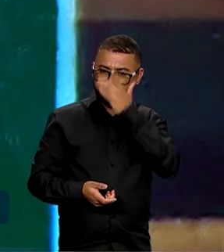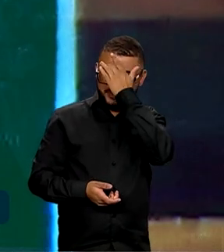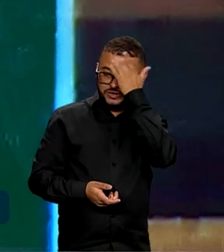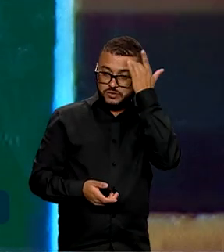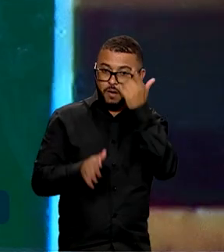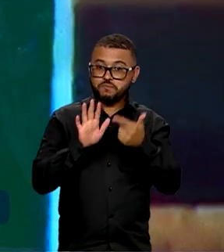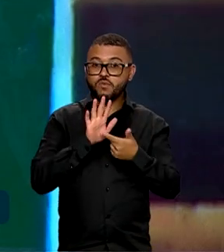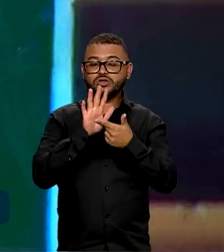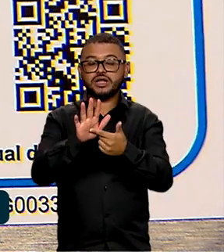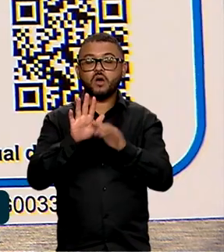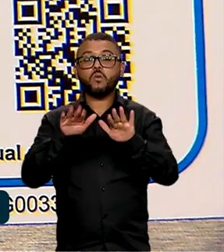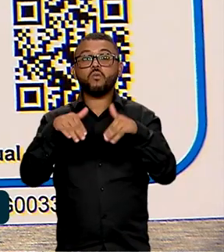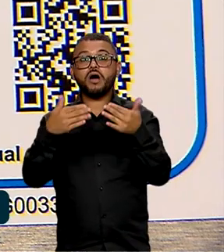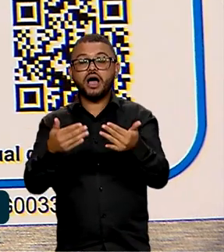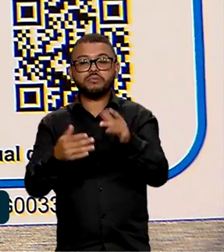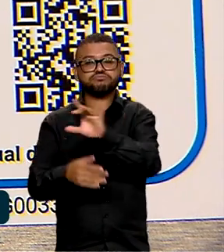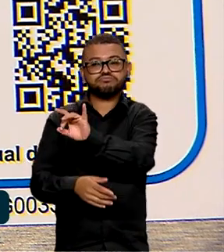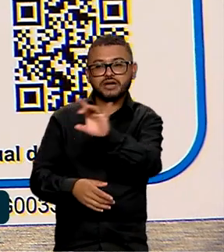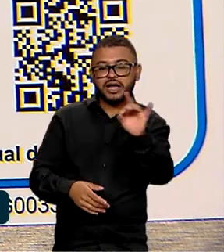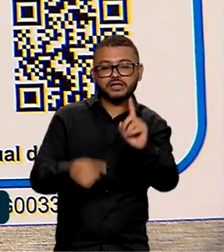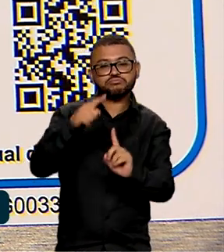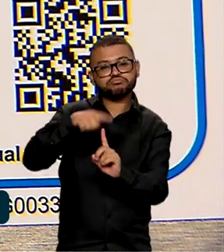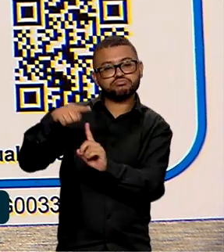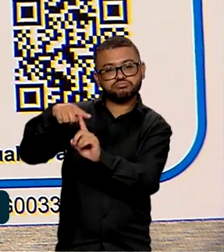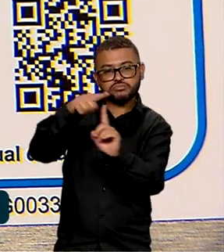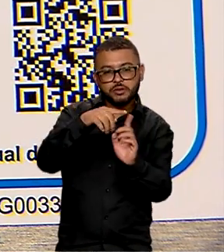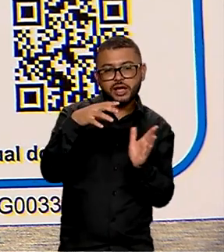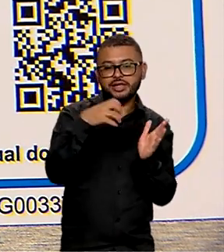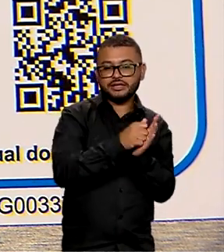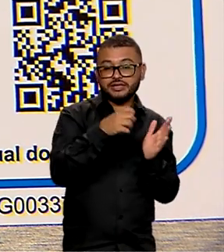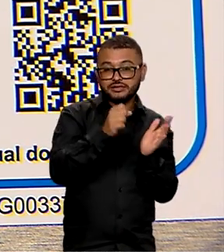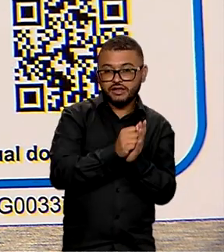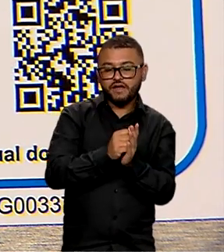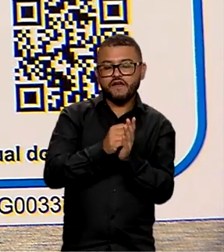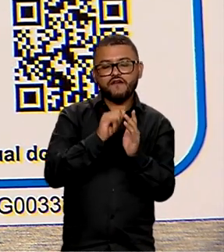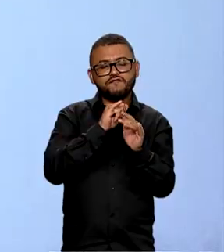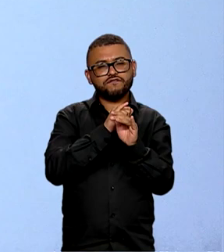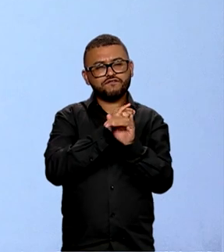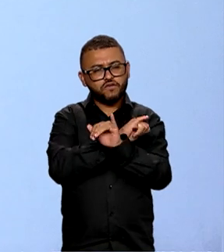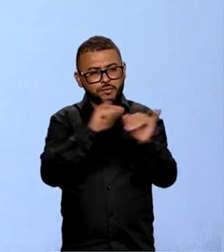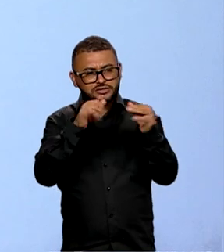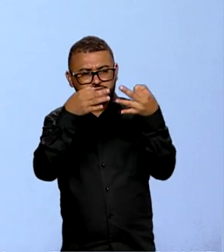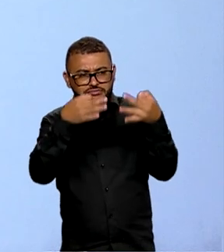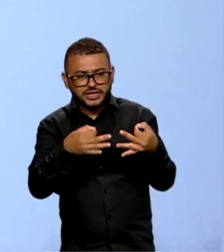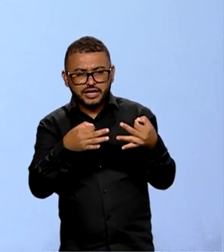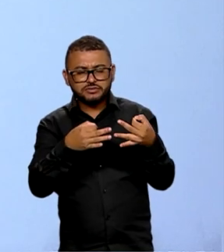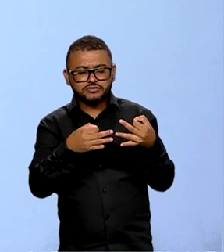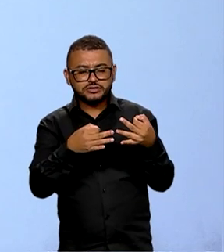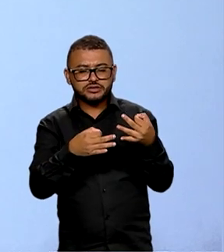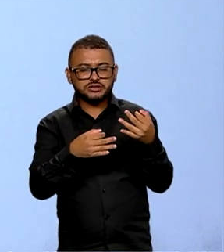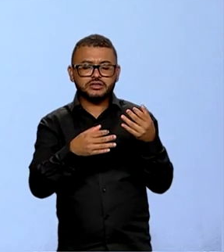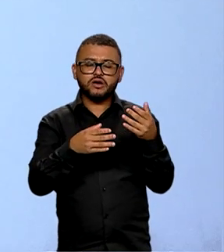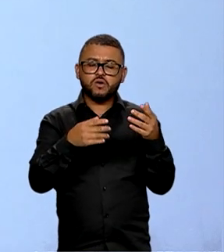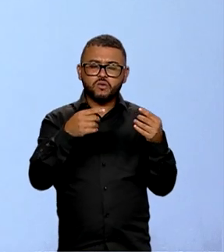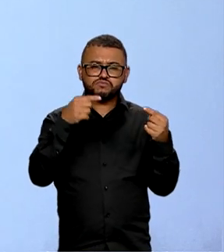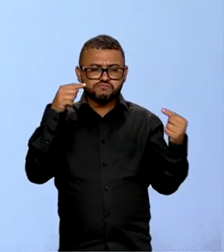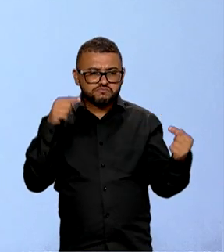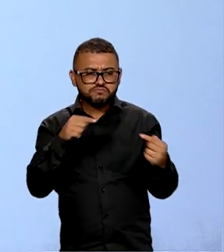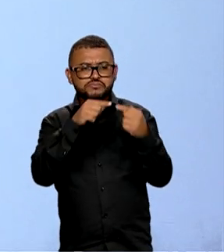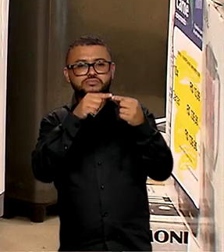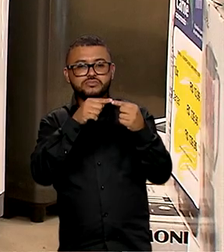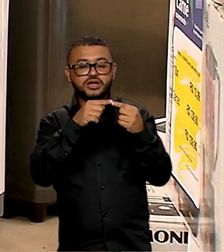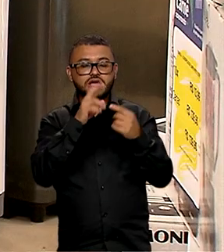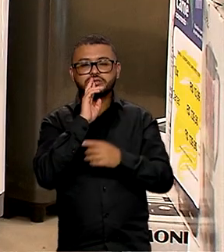que devem informar para cada modelo registrado seus dados completos de desempenho compatíveis com os